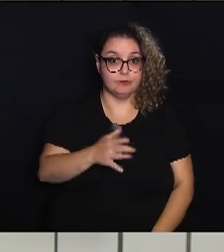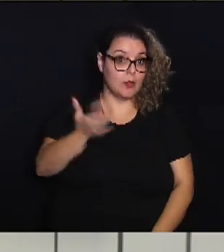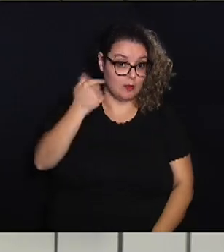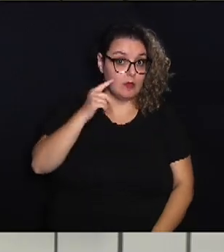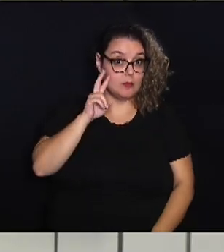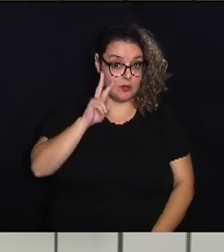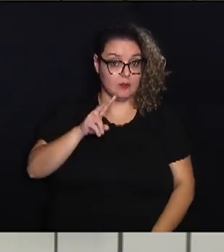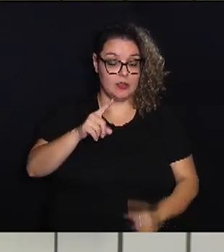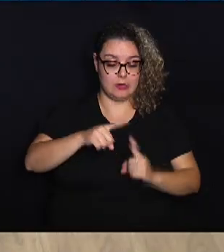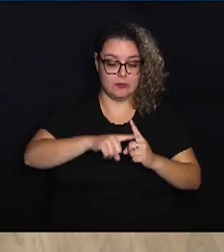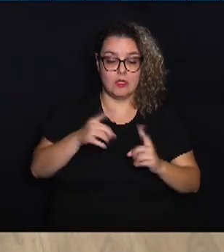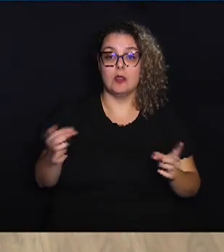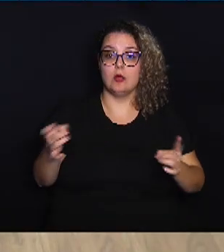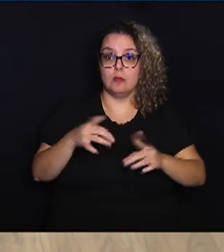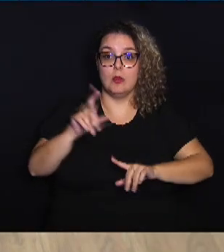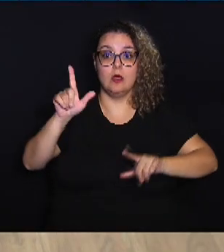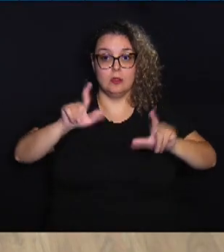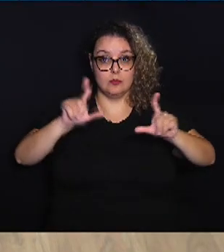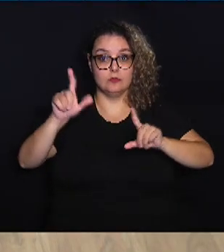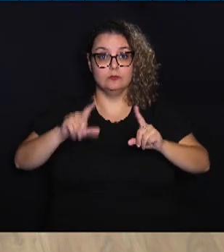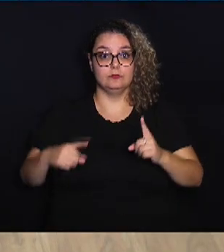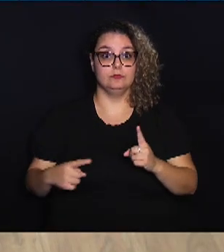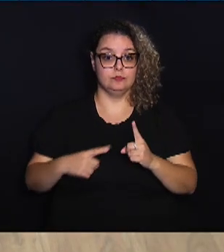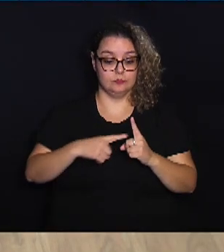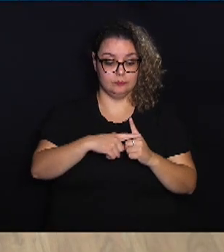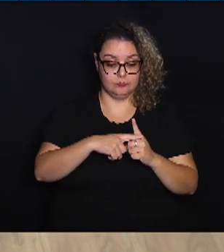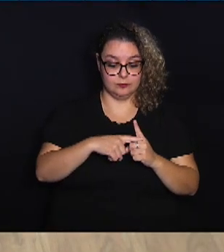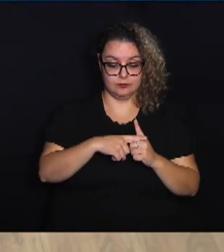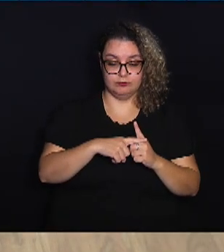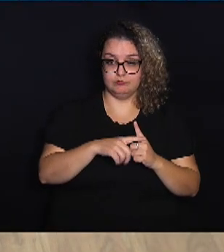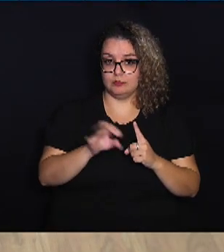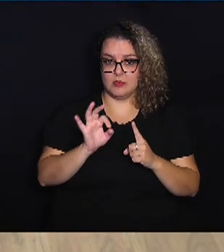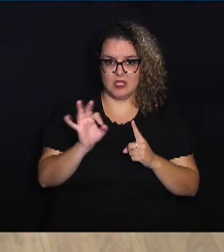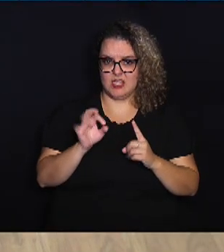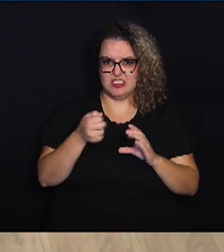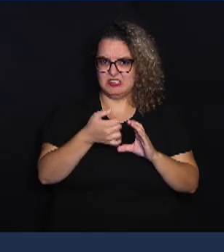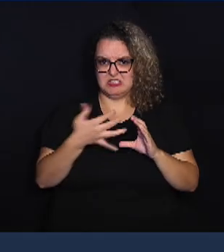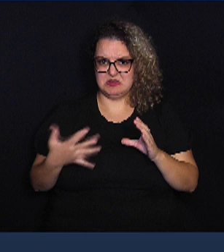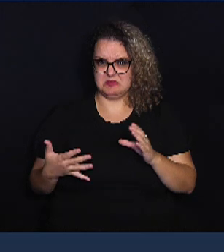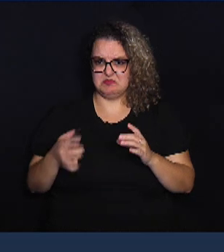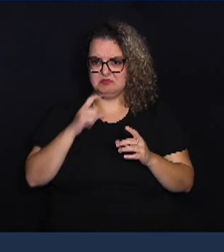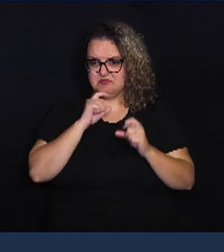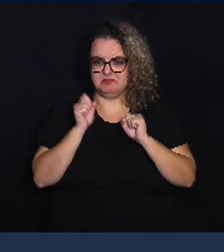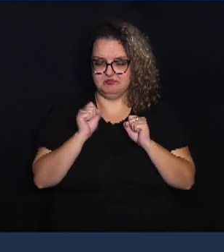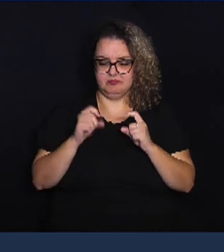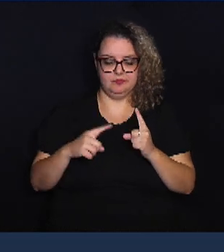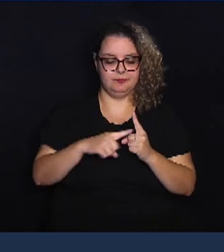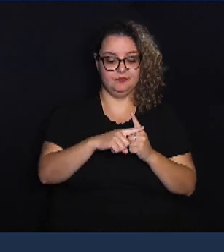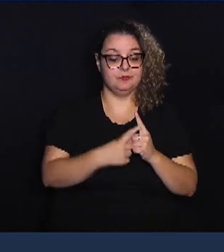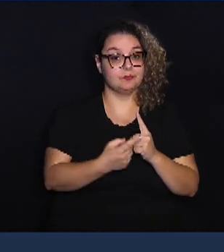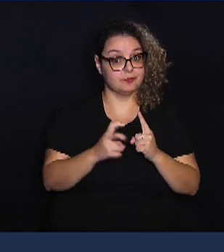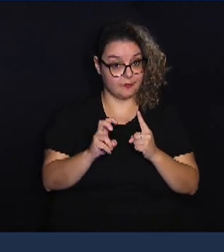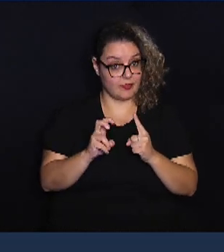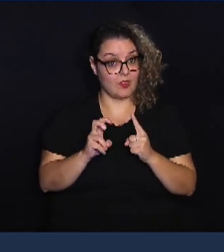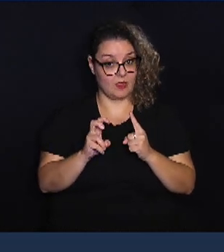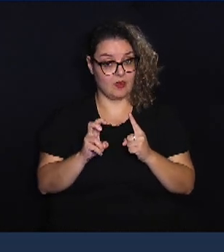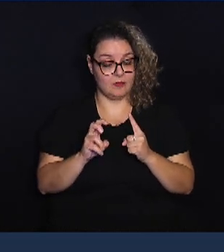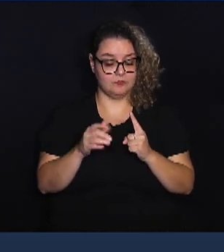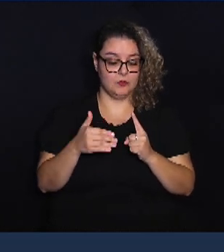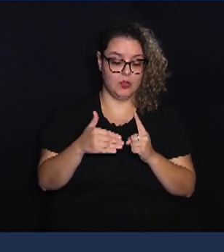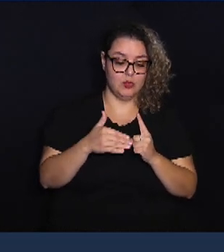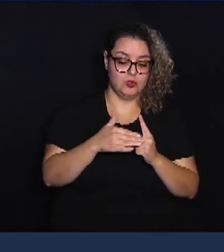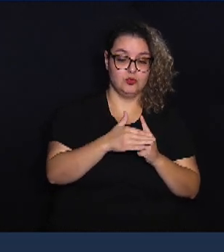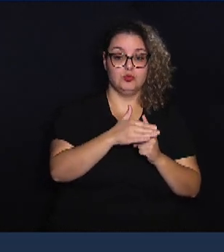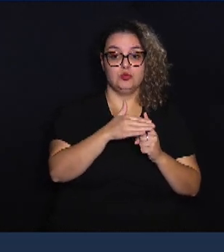temperaturas, porque elas já estão aqui na minha tela, nada daquela característica de inverno, então mínima de 15 graus ao